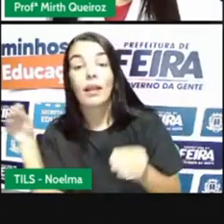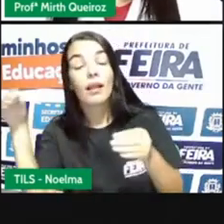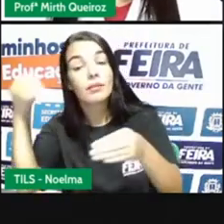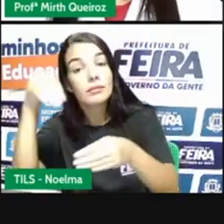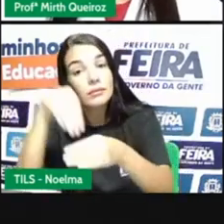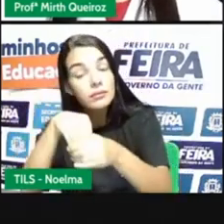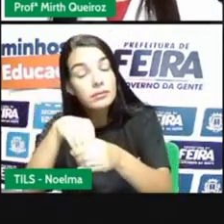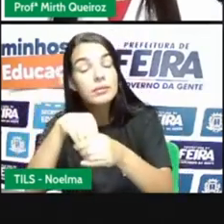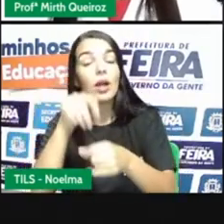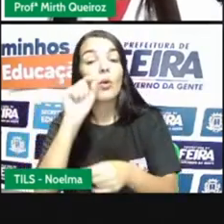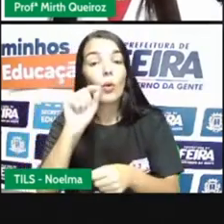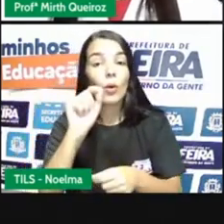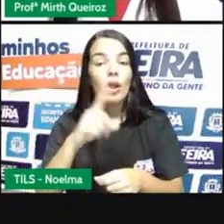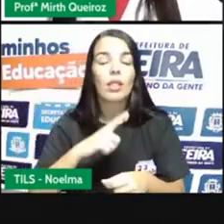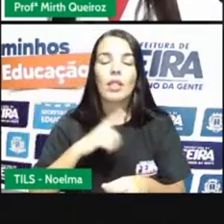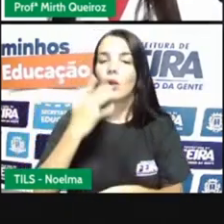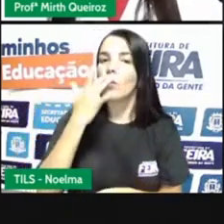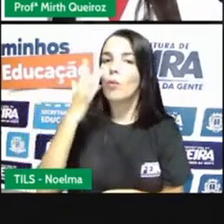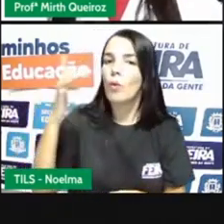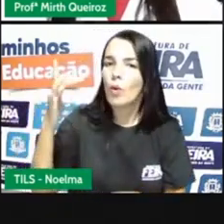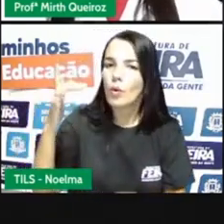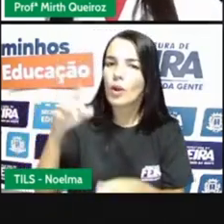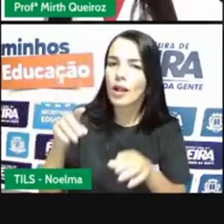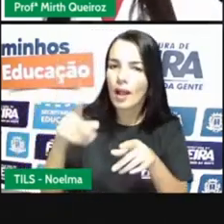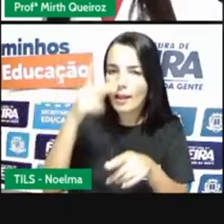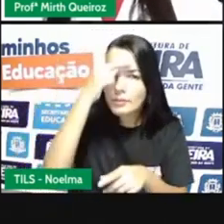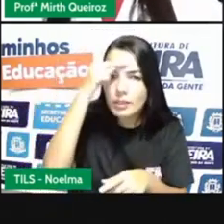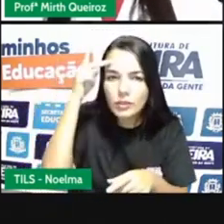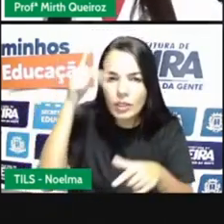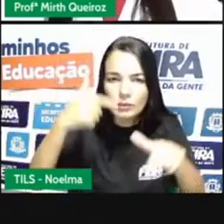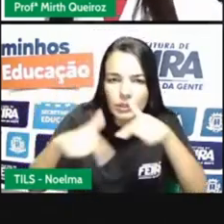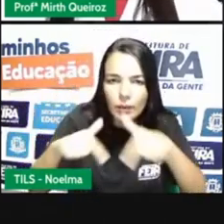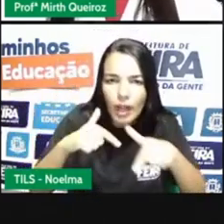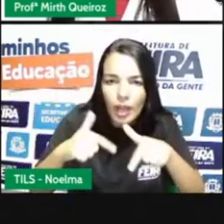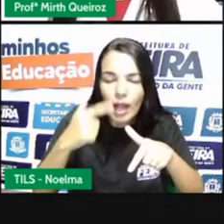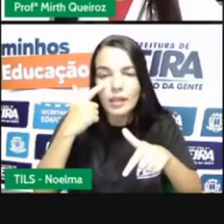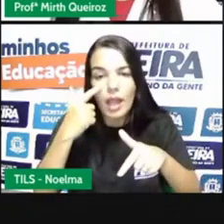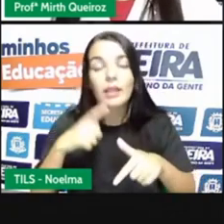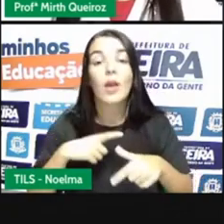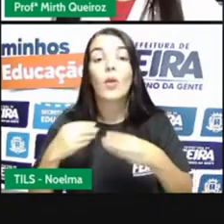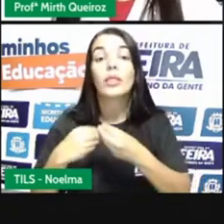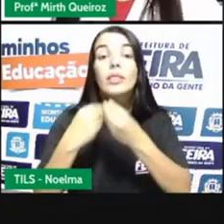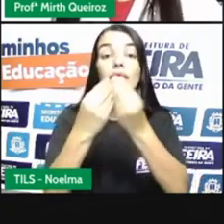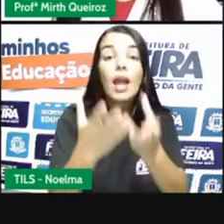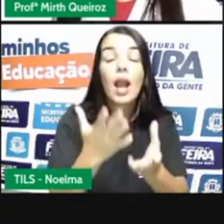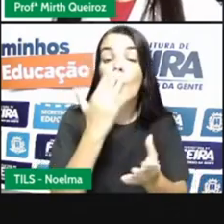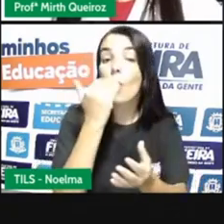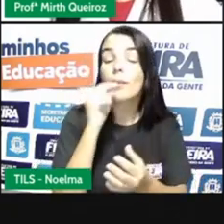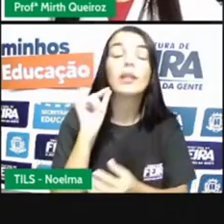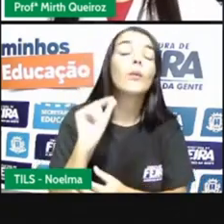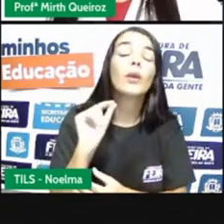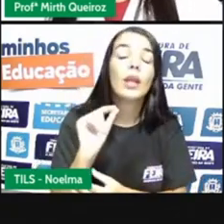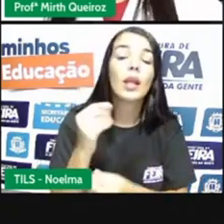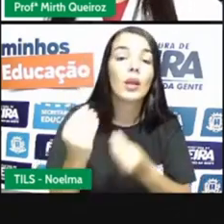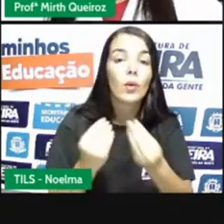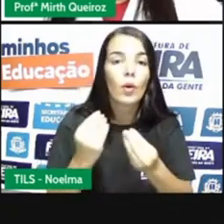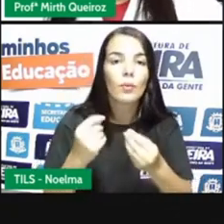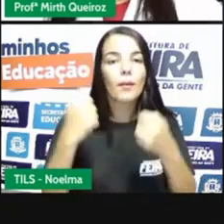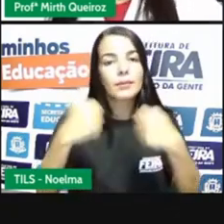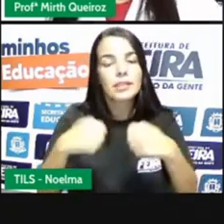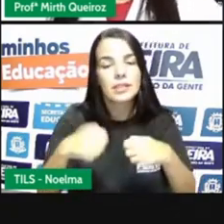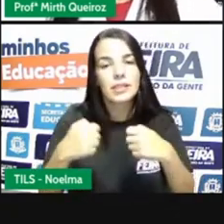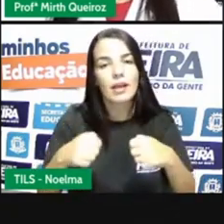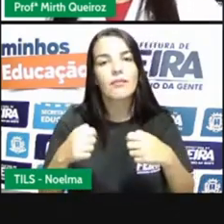onde estavam ali as asias de ouro. Tropeiro eram essas pessoas. Como eles ficavam na estrada durante muito tempo, eles tinham que